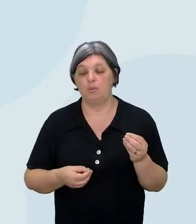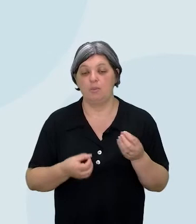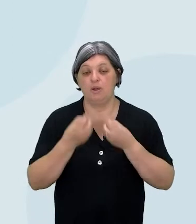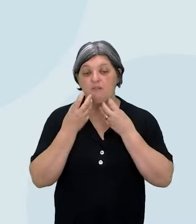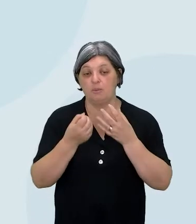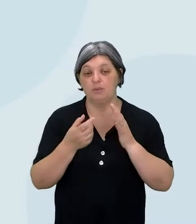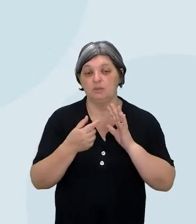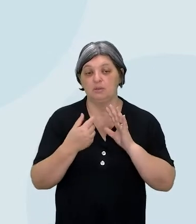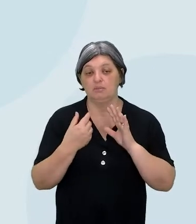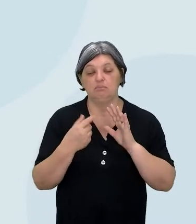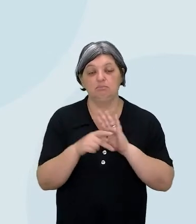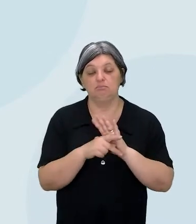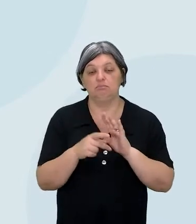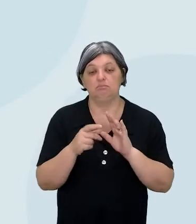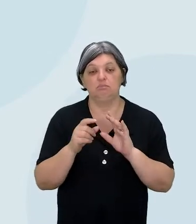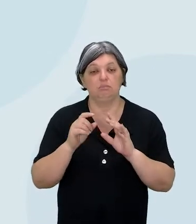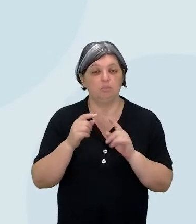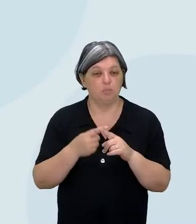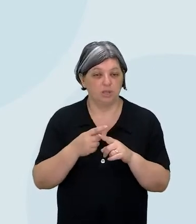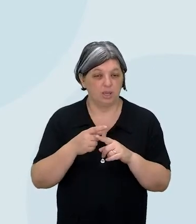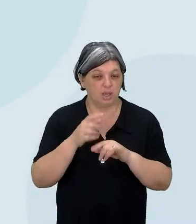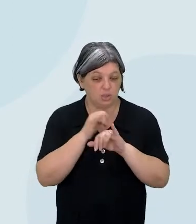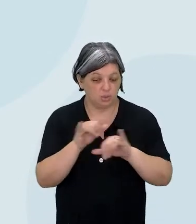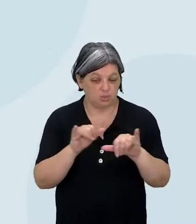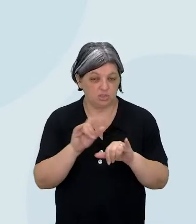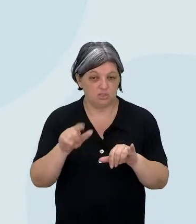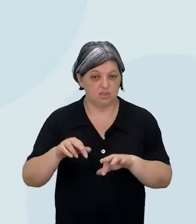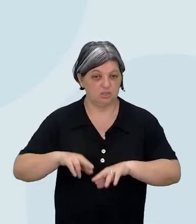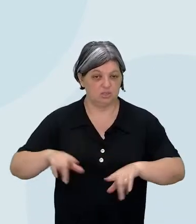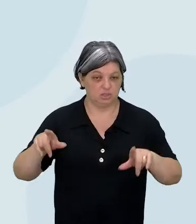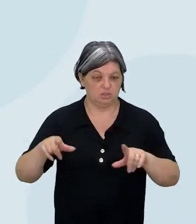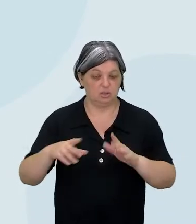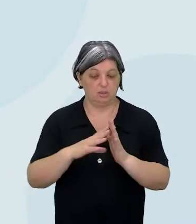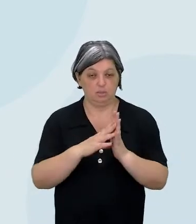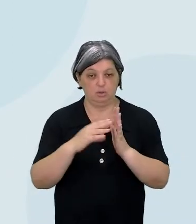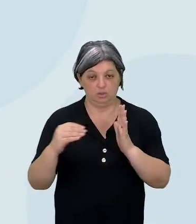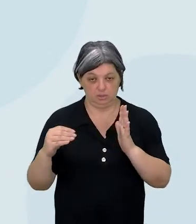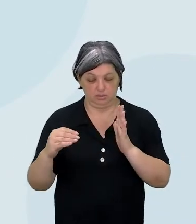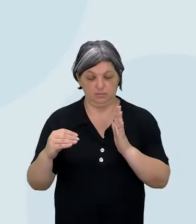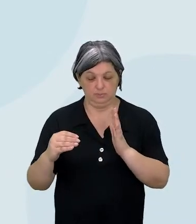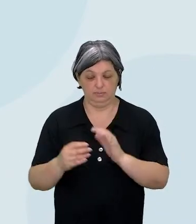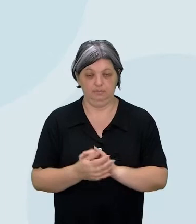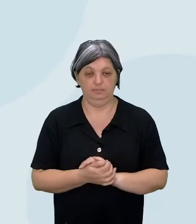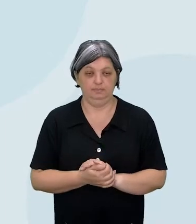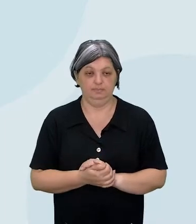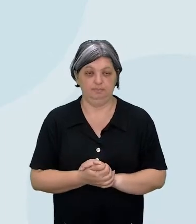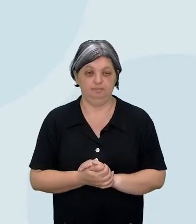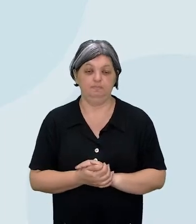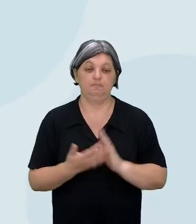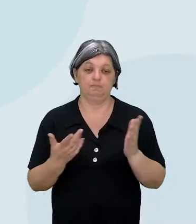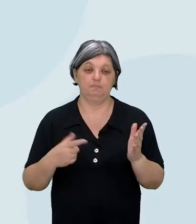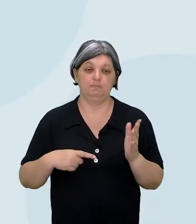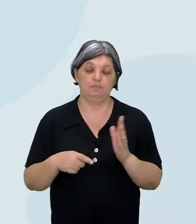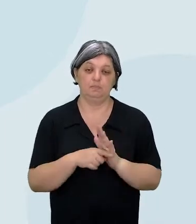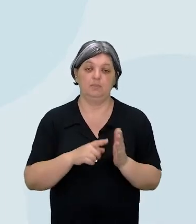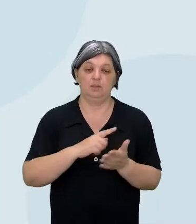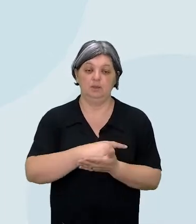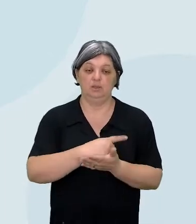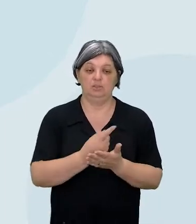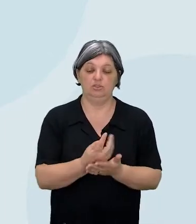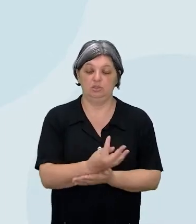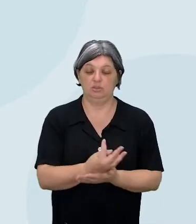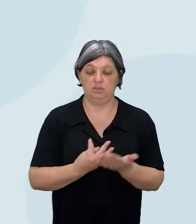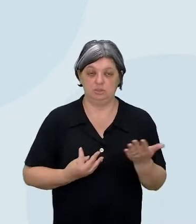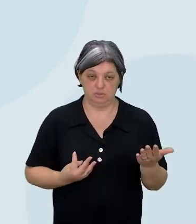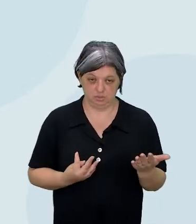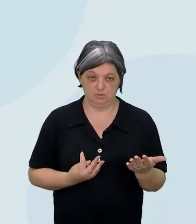dada. Porque a notícia não é a informação, a notícia é o formato, é o modelo. Então, a notícia é um gênero textual, a